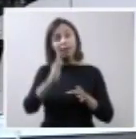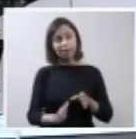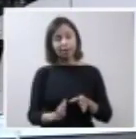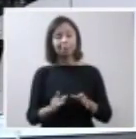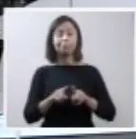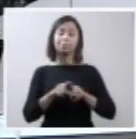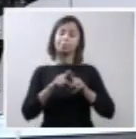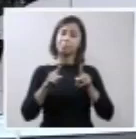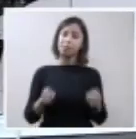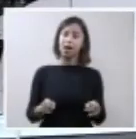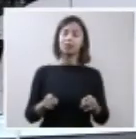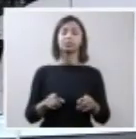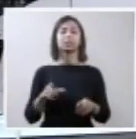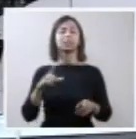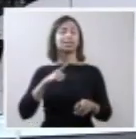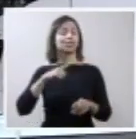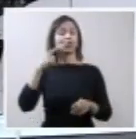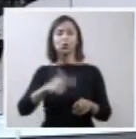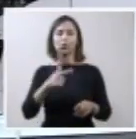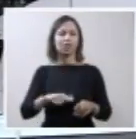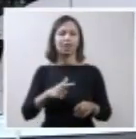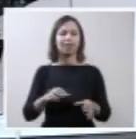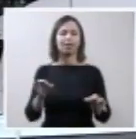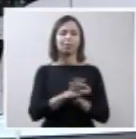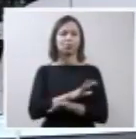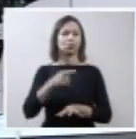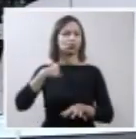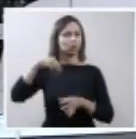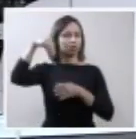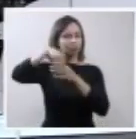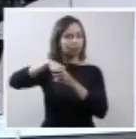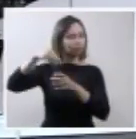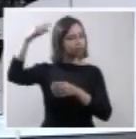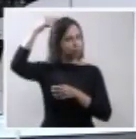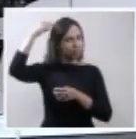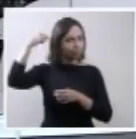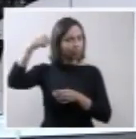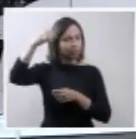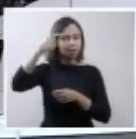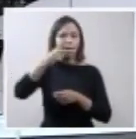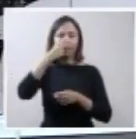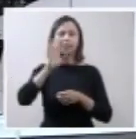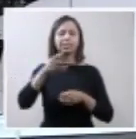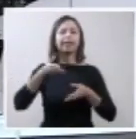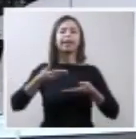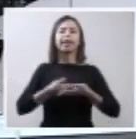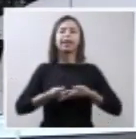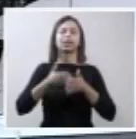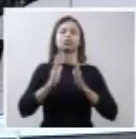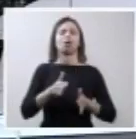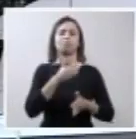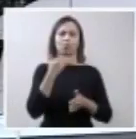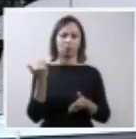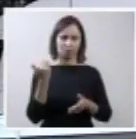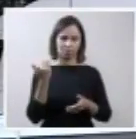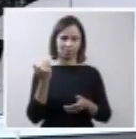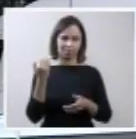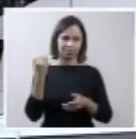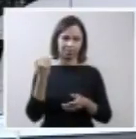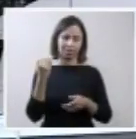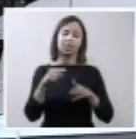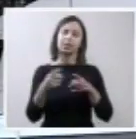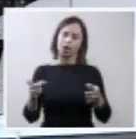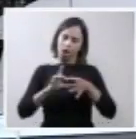Entretanto, por não possuir o córtex cerebral, é considerado um natimorto cerebral. Desta forma, está autorizada a